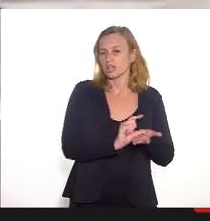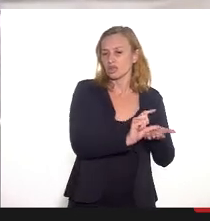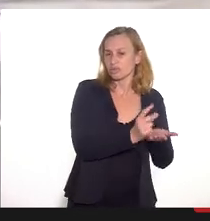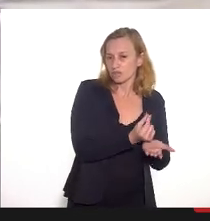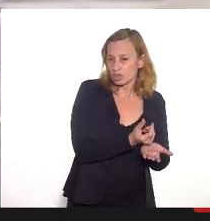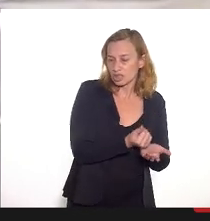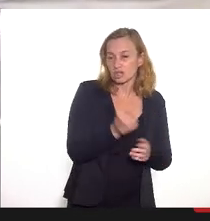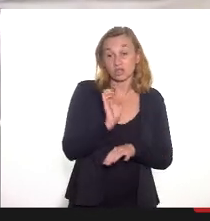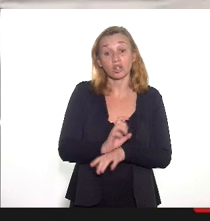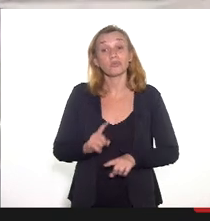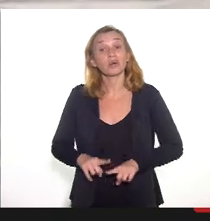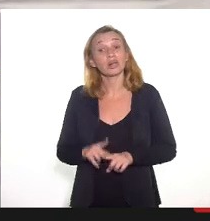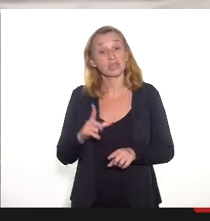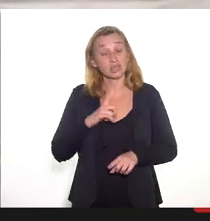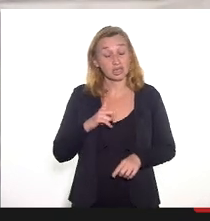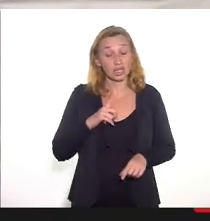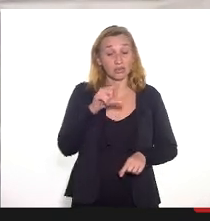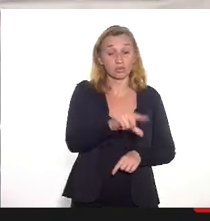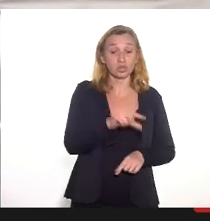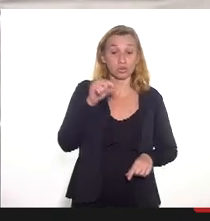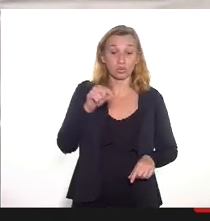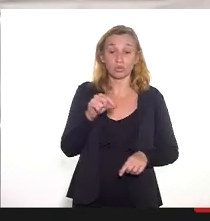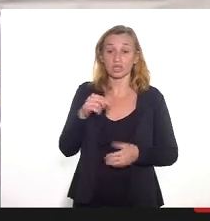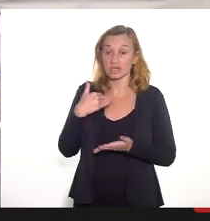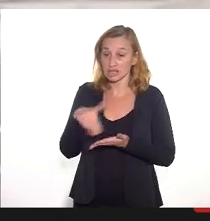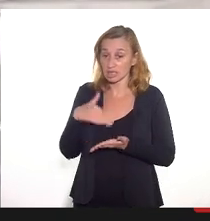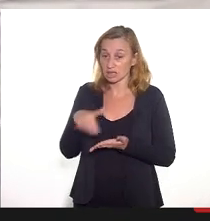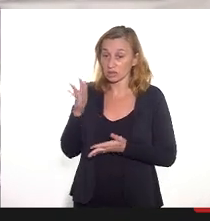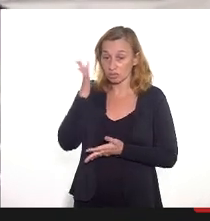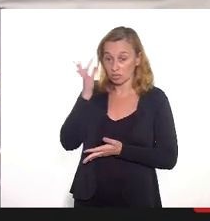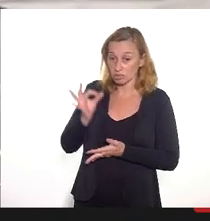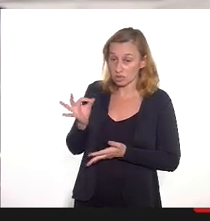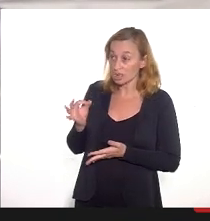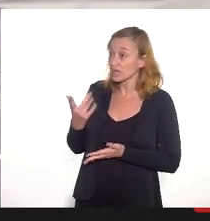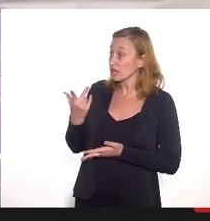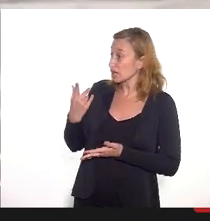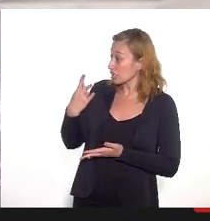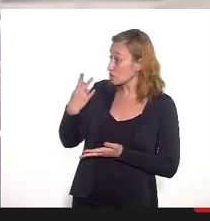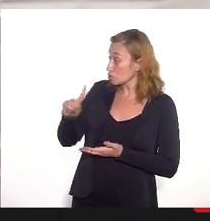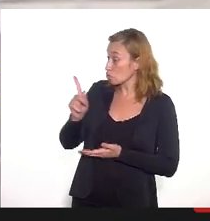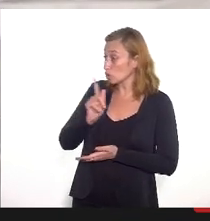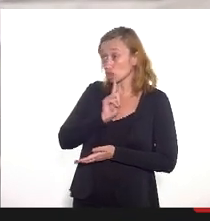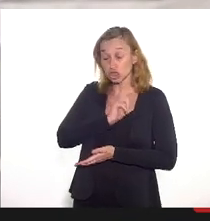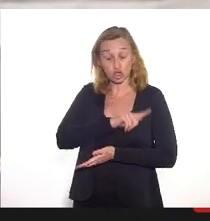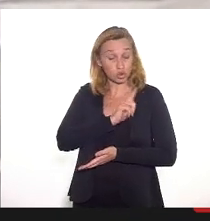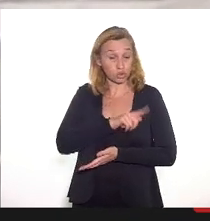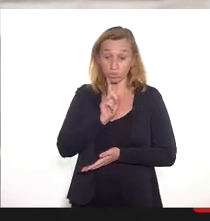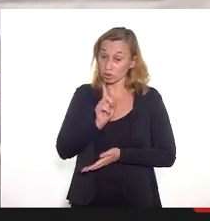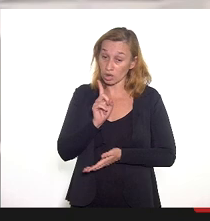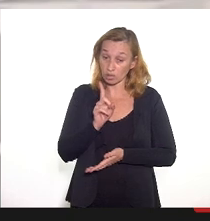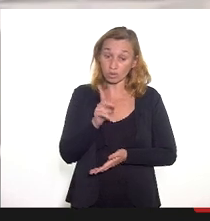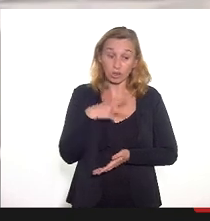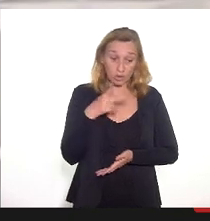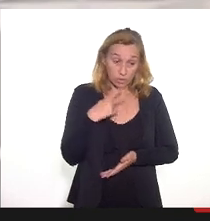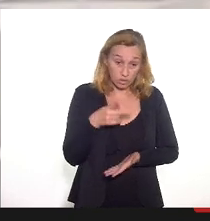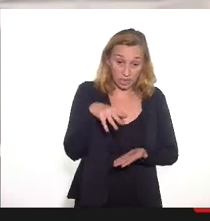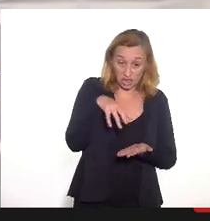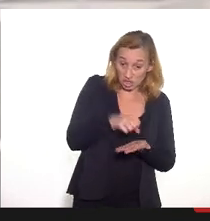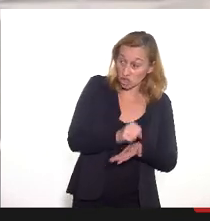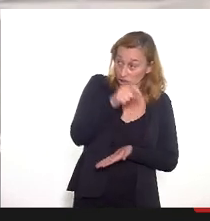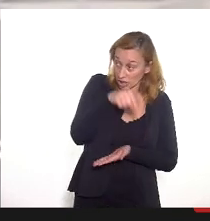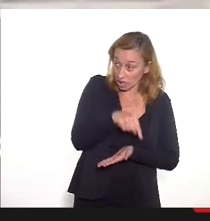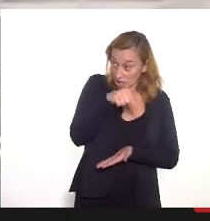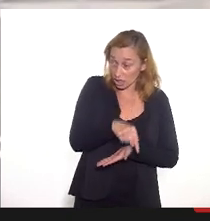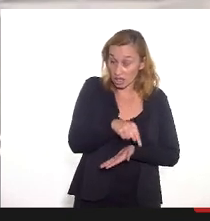fato é que houve uma opção da secretaria, não estou dizendo que a opção é da sua gestão, pelo contrário, eu quero registrar